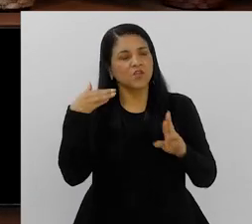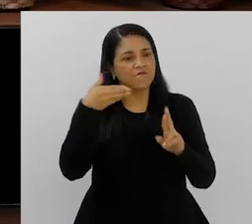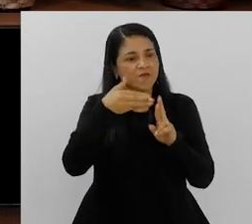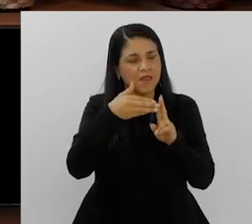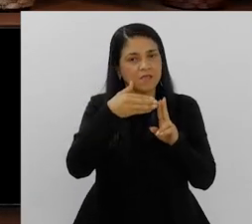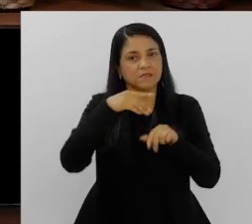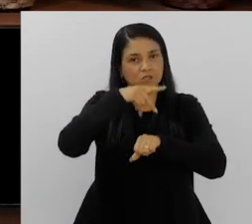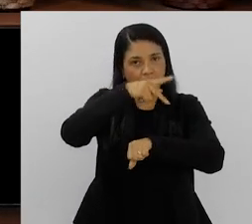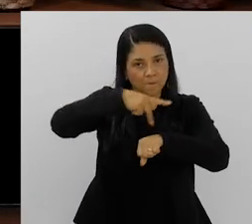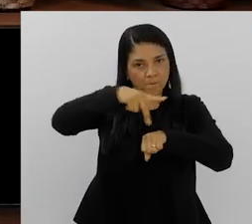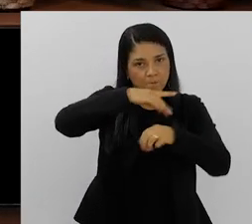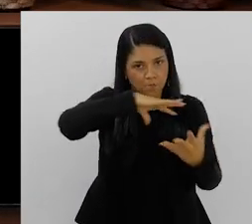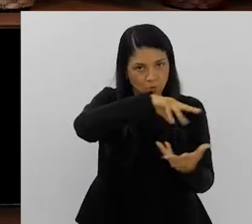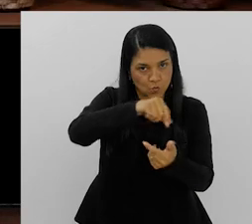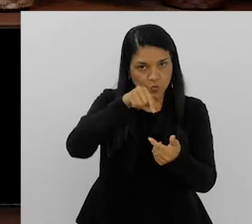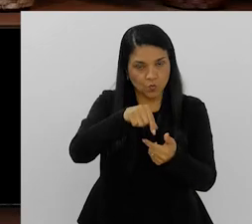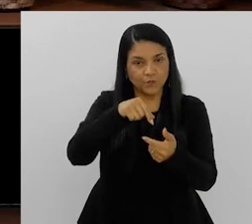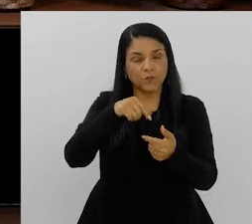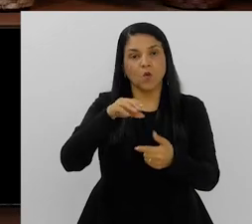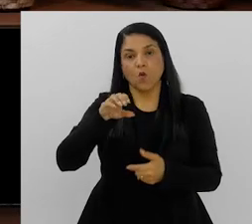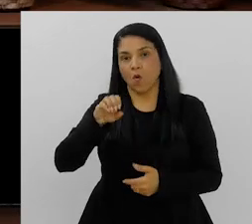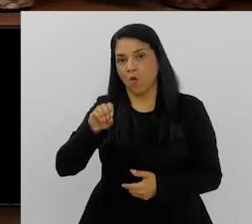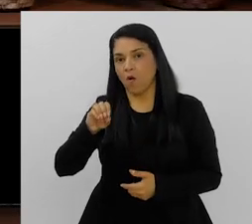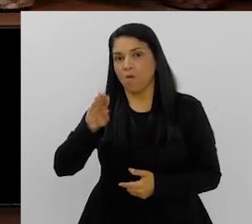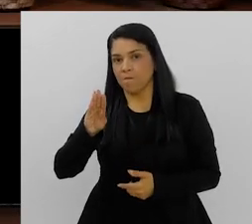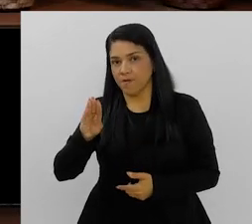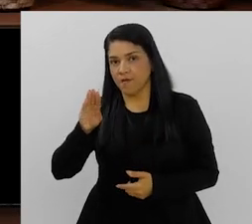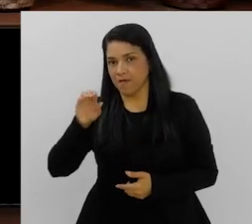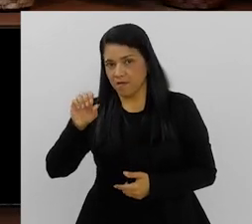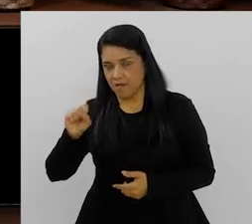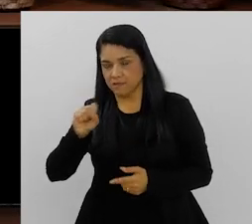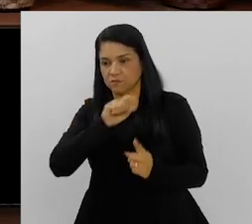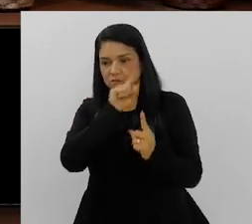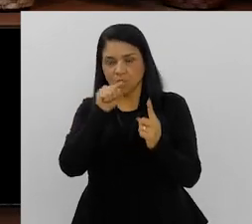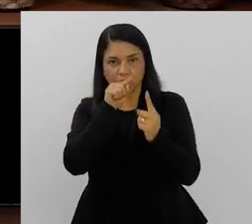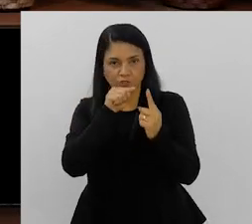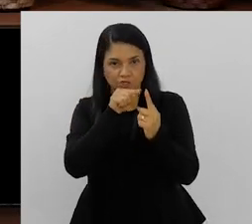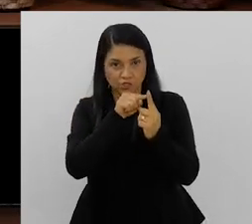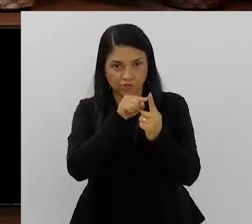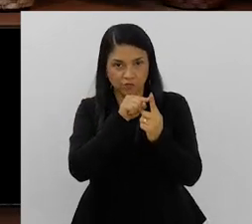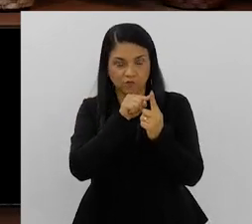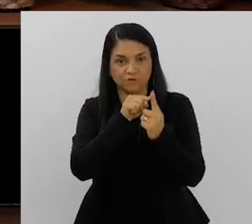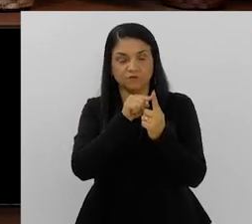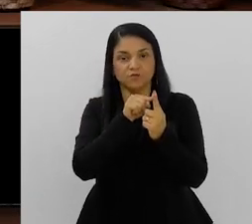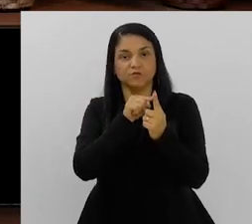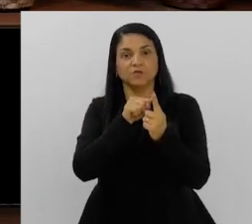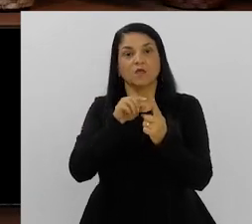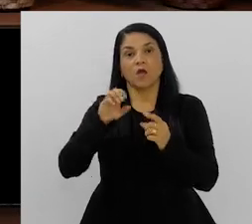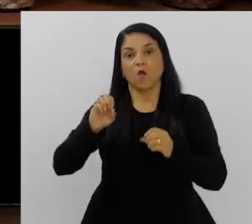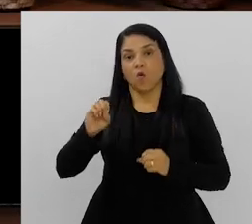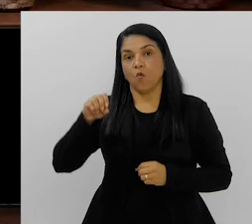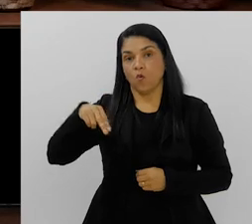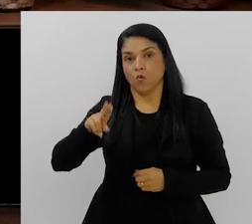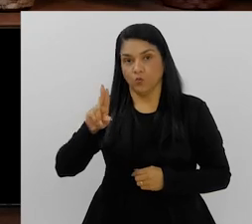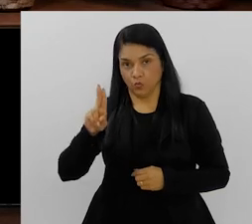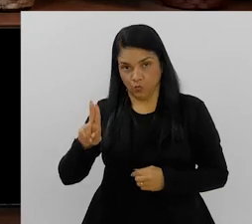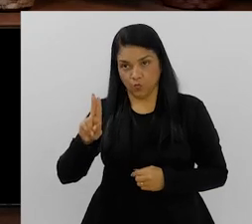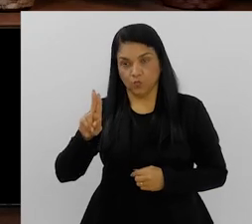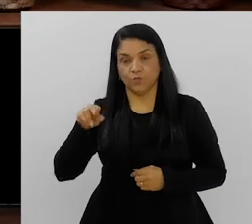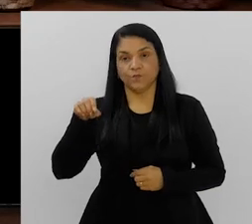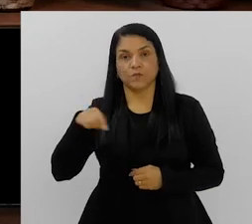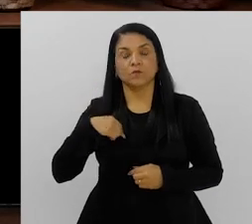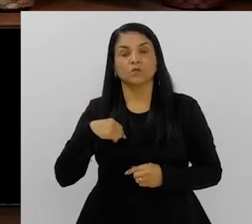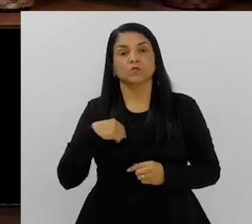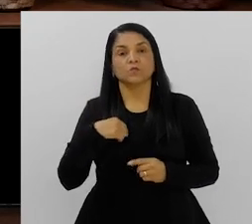internacionais, vamos pegar os ODS, os Objetivos de Desenvolvimento Sustentável da ONU, As